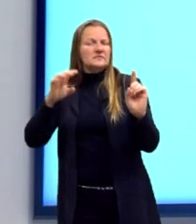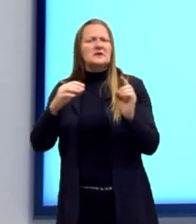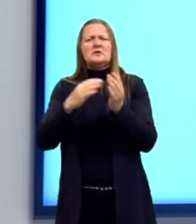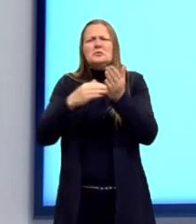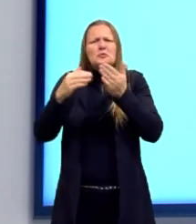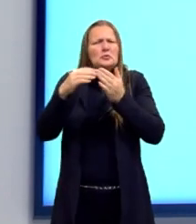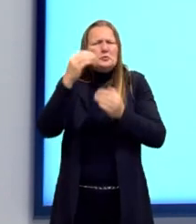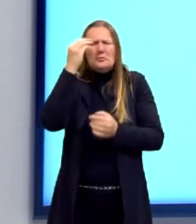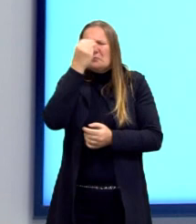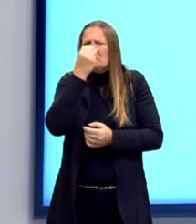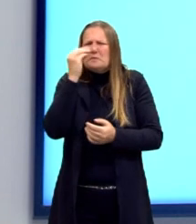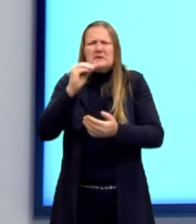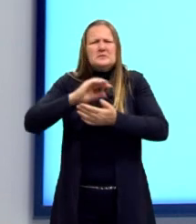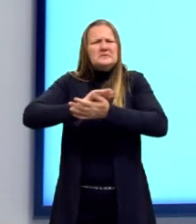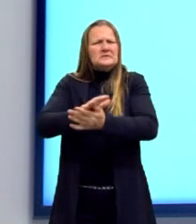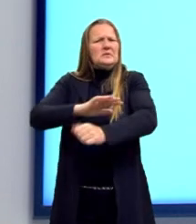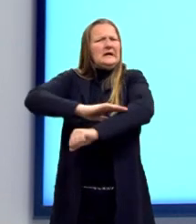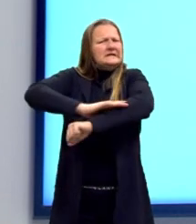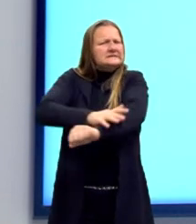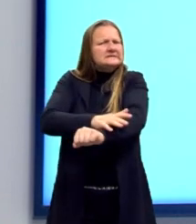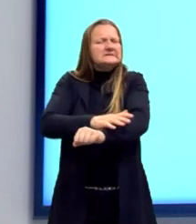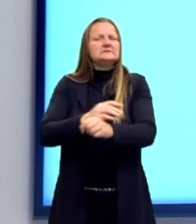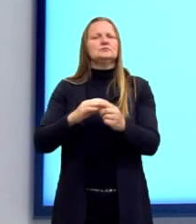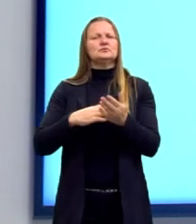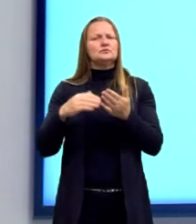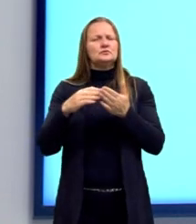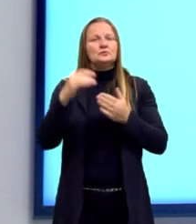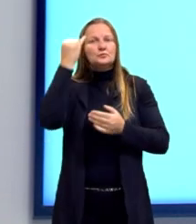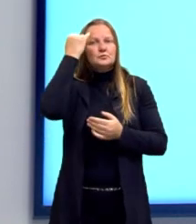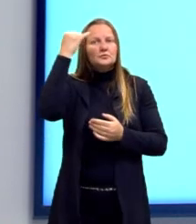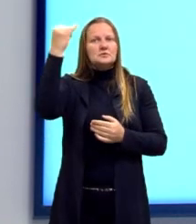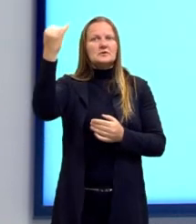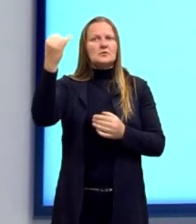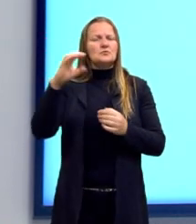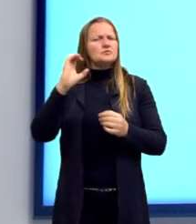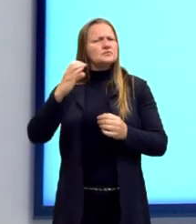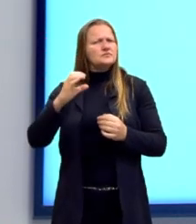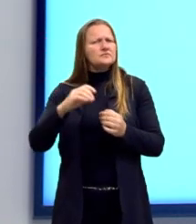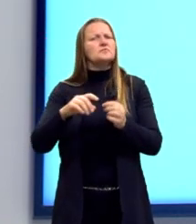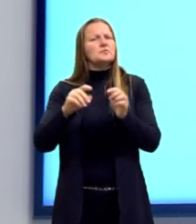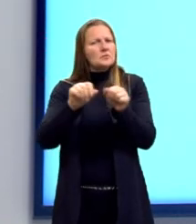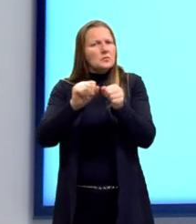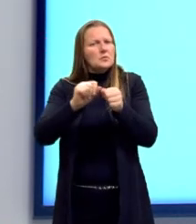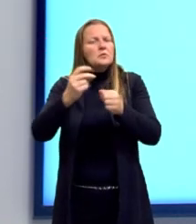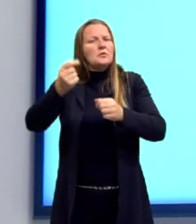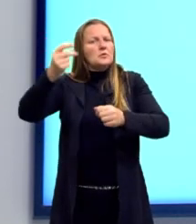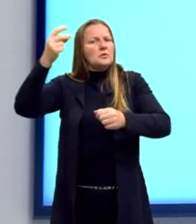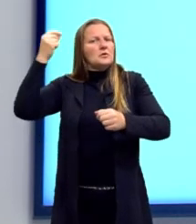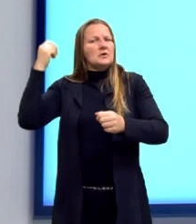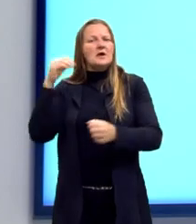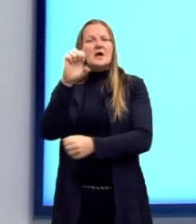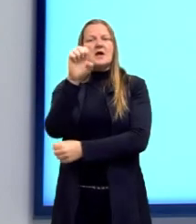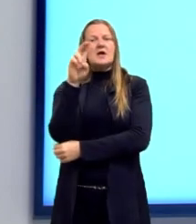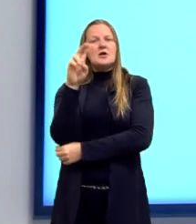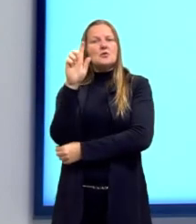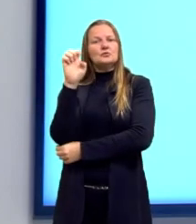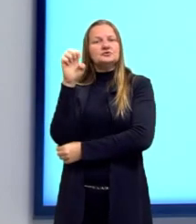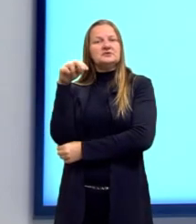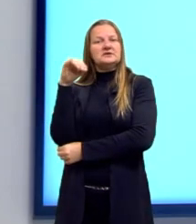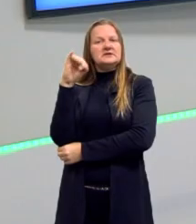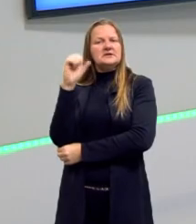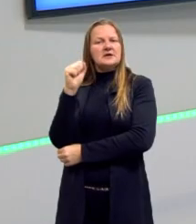estrangeiros, o racismo. Tinha um ideal que era considerado científico na época, né, que era a eugenia, o bom